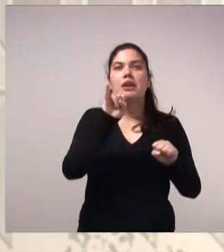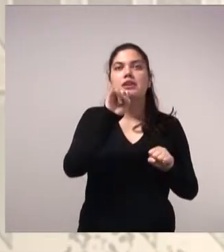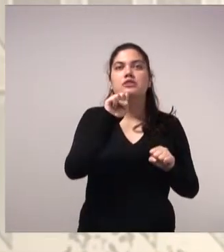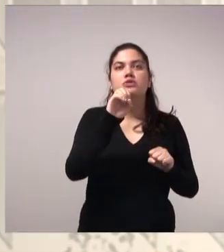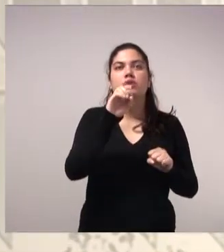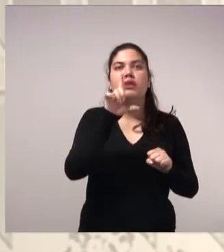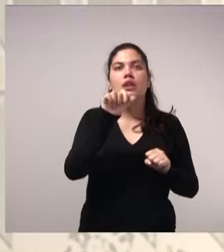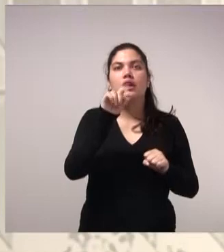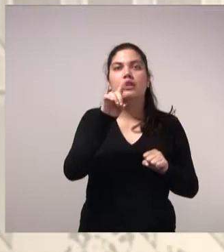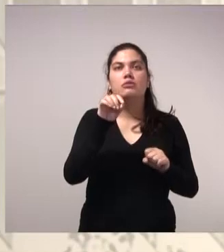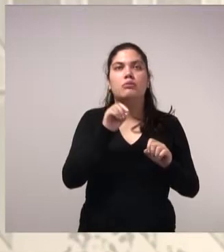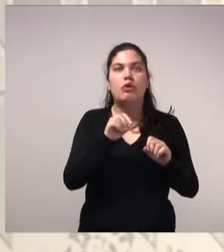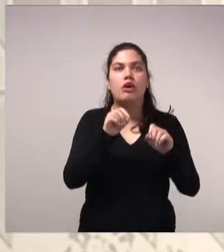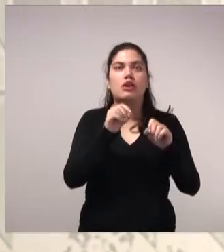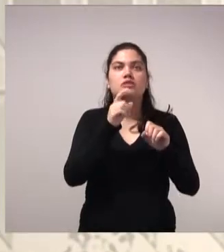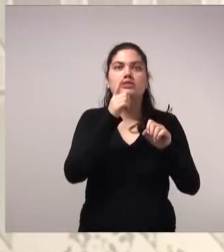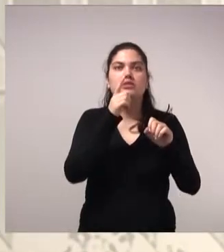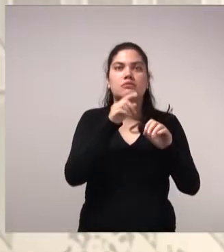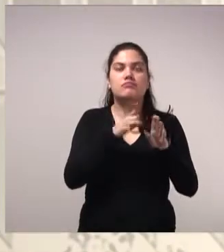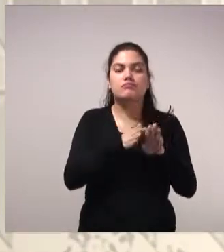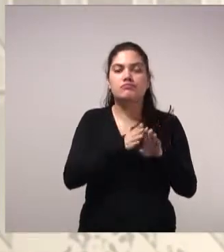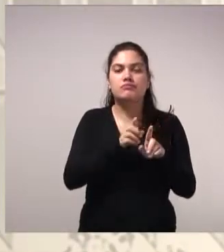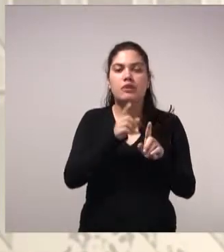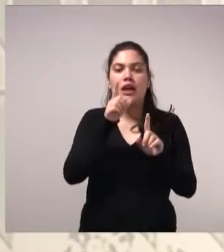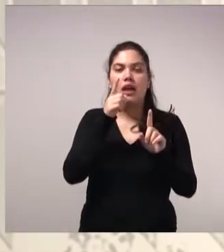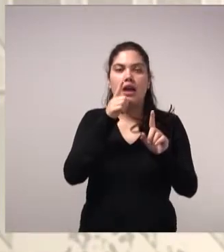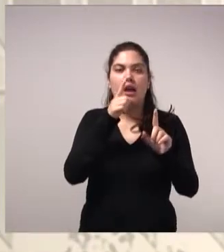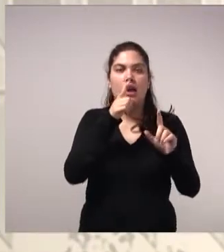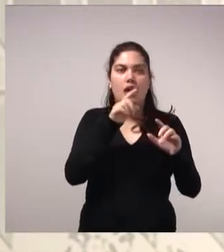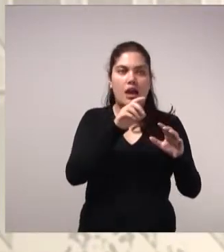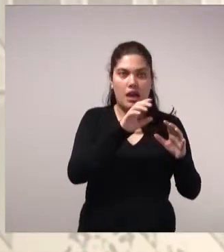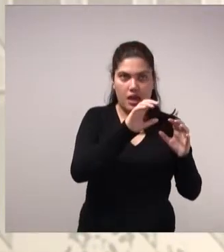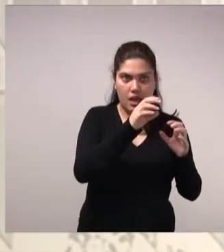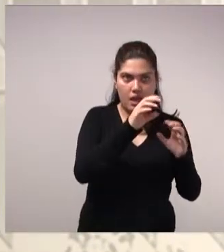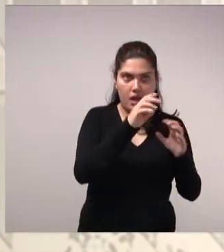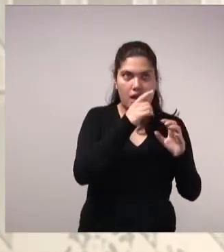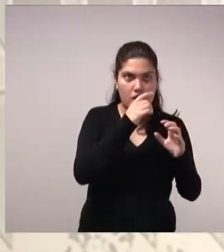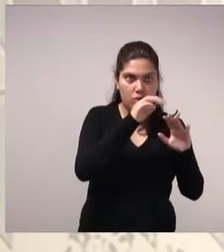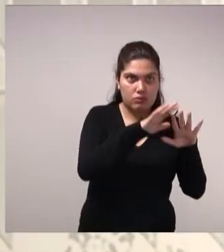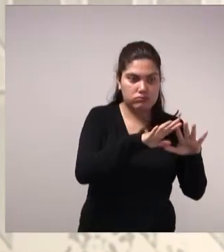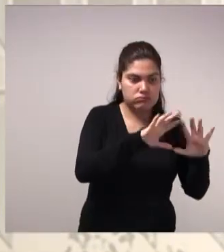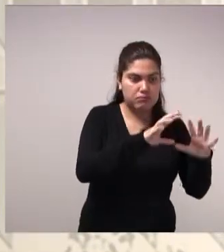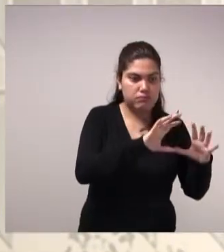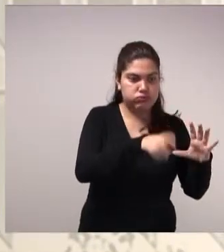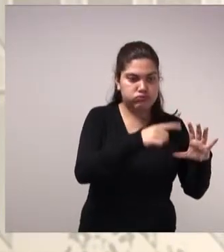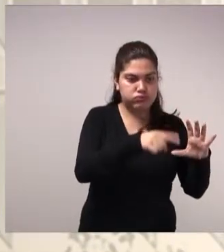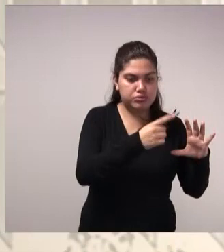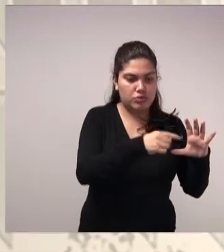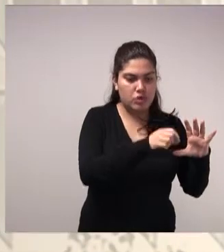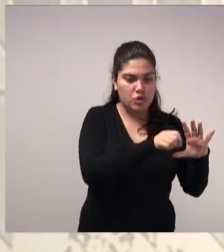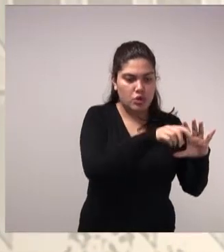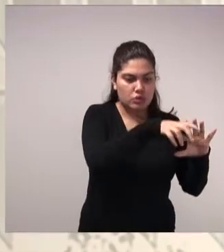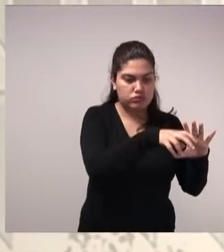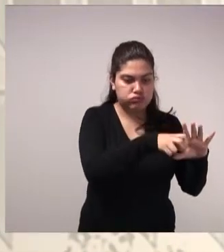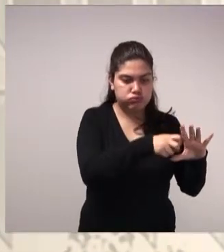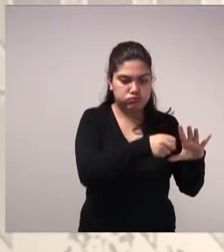simplesmente desviar, como, exemplo, a água da máquina de lavar roupa para um sistema de irrigação